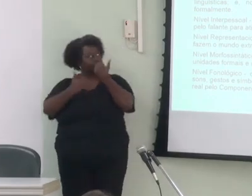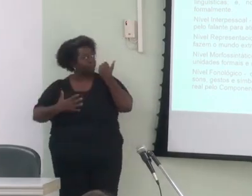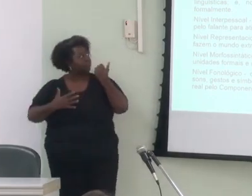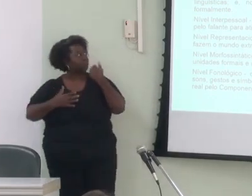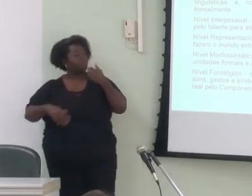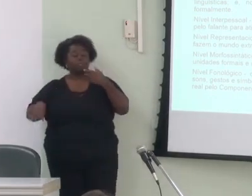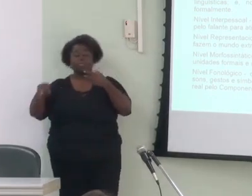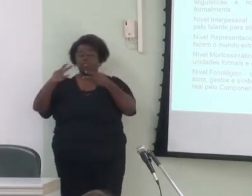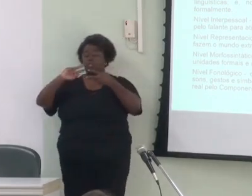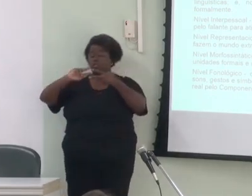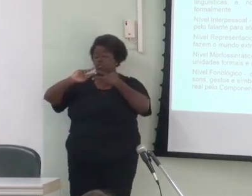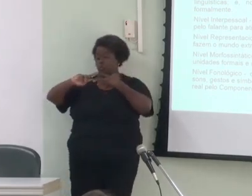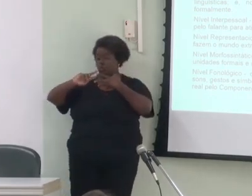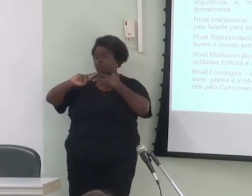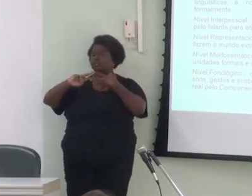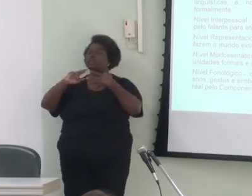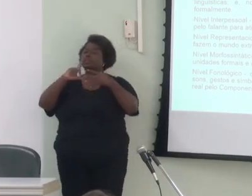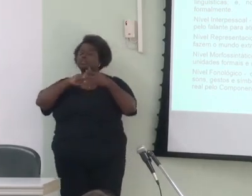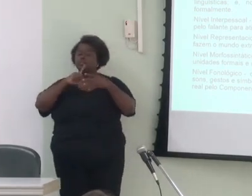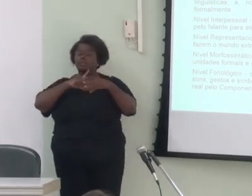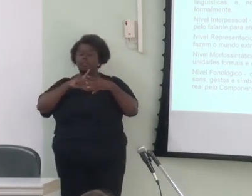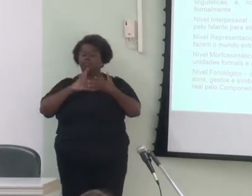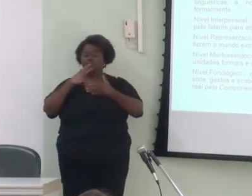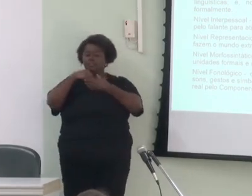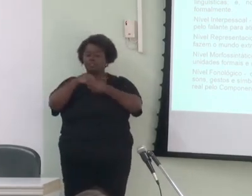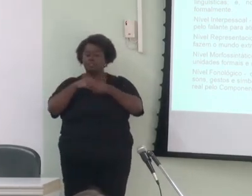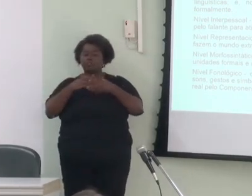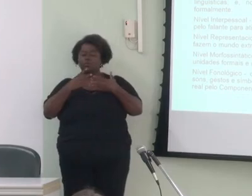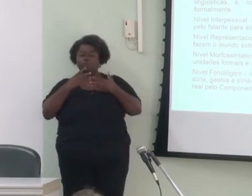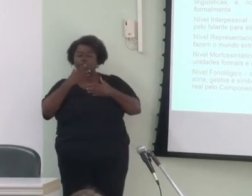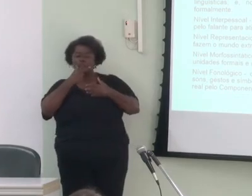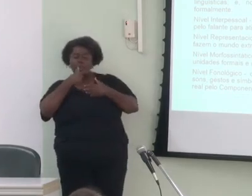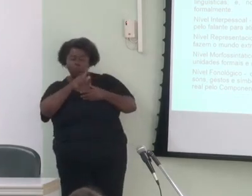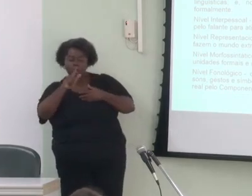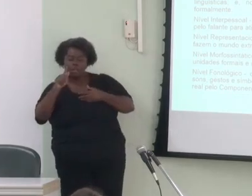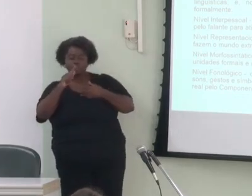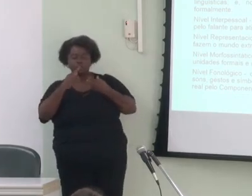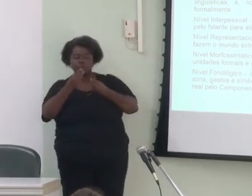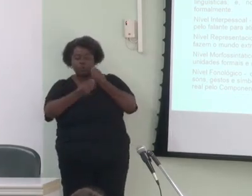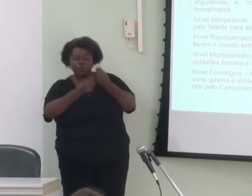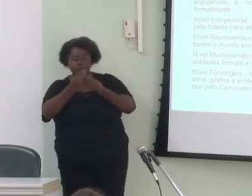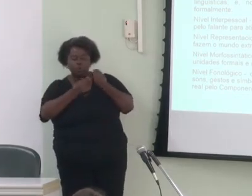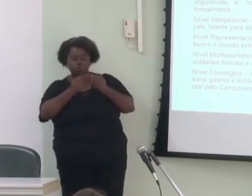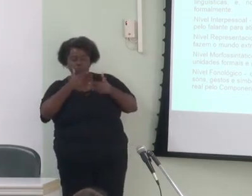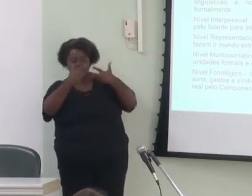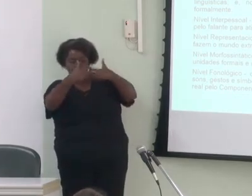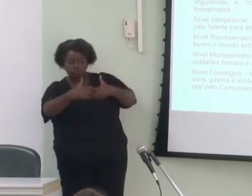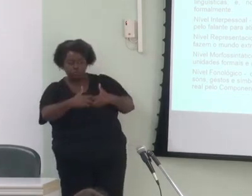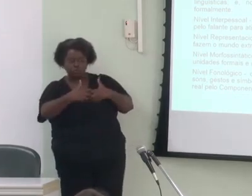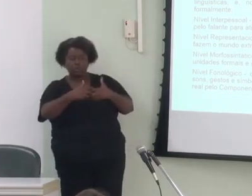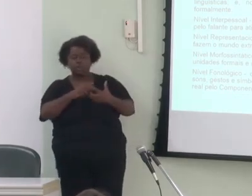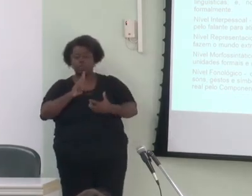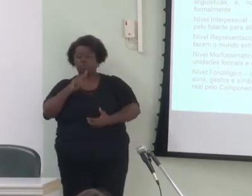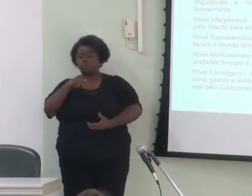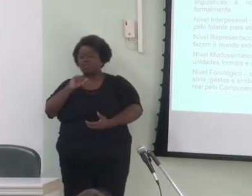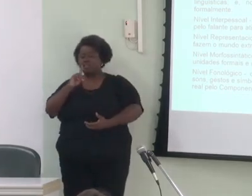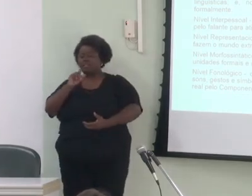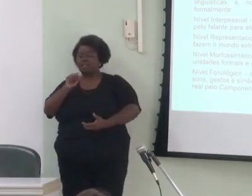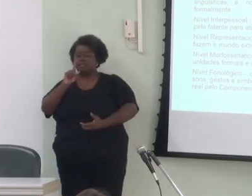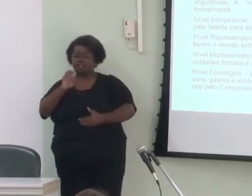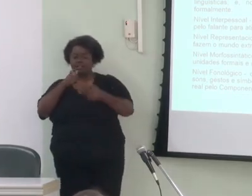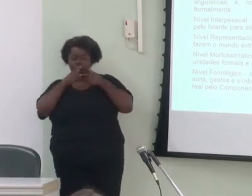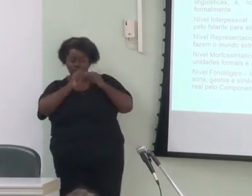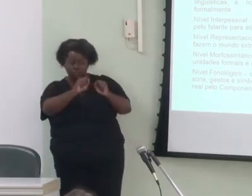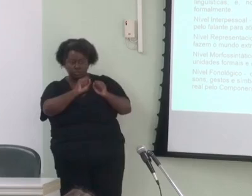acontecem as operações de formulação da linguagem relacionadas à função das unidades linguísticas. E, nos outros dois, essas informações